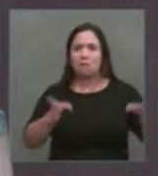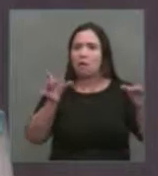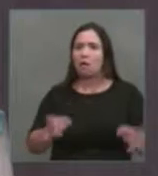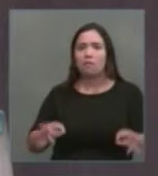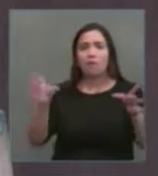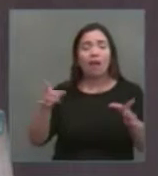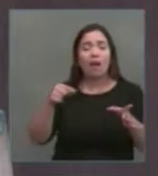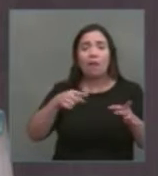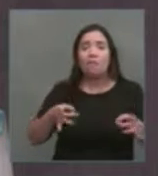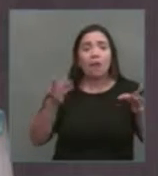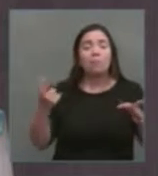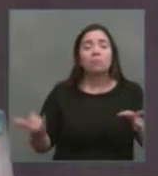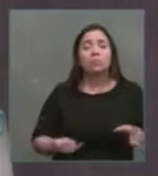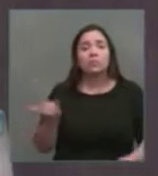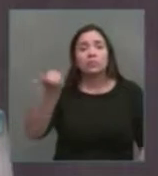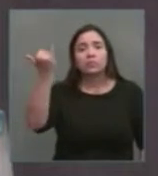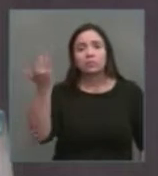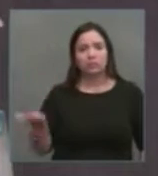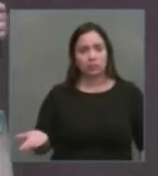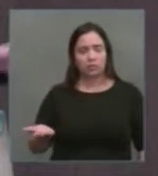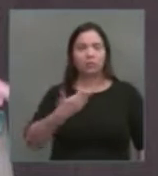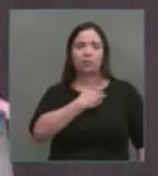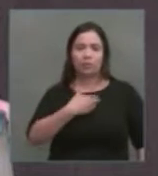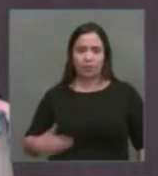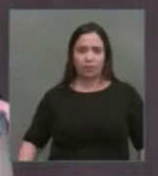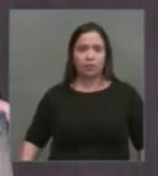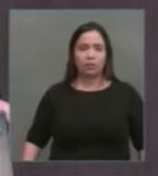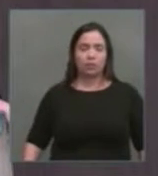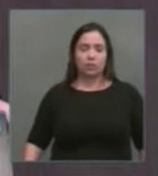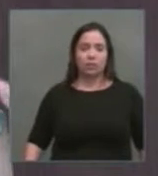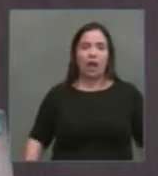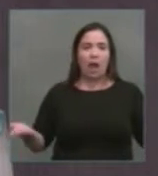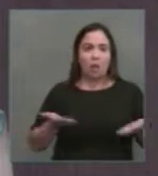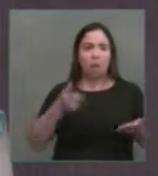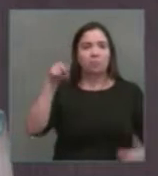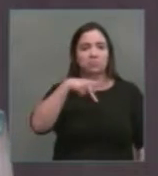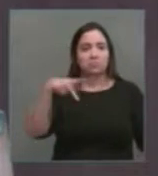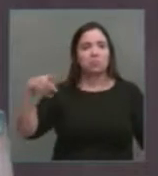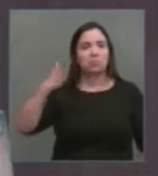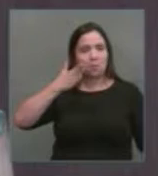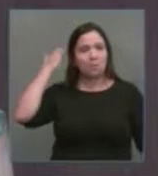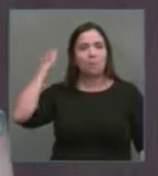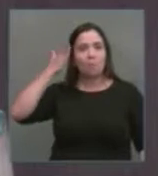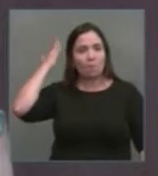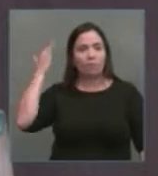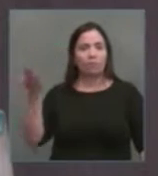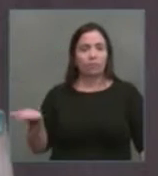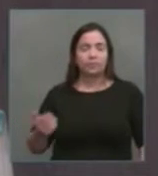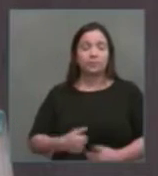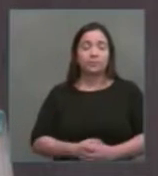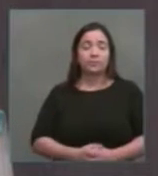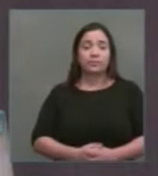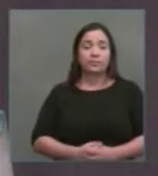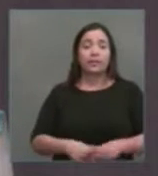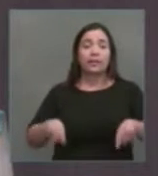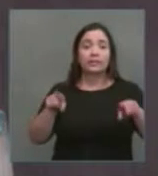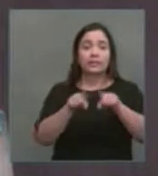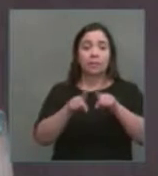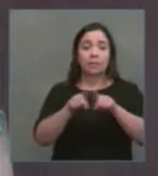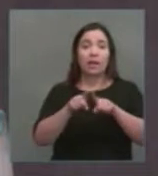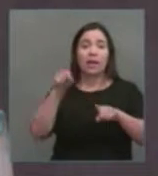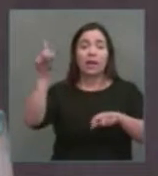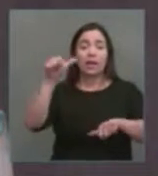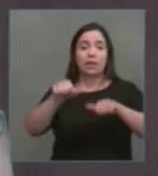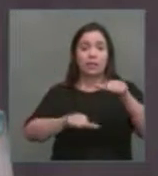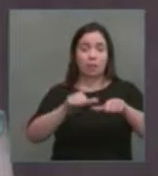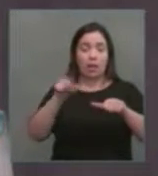essenciais de infraestrutura, como agora o governo Temer. Pior ainda, ele está revogando por decreto,